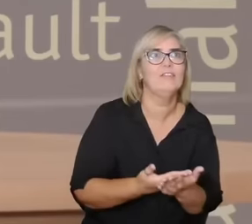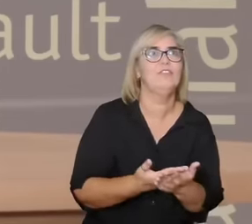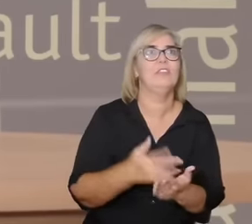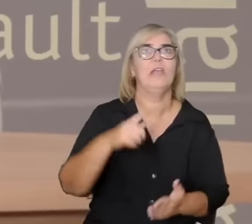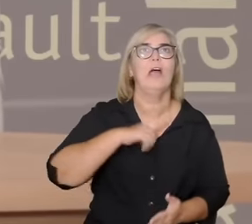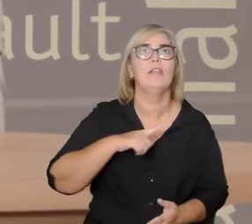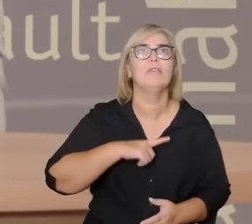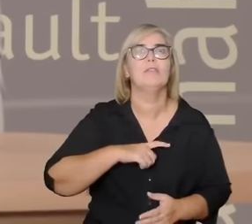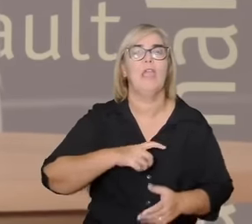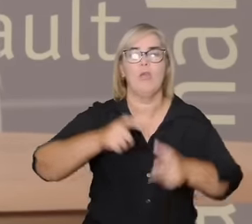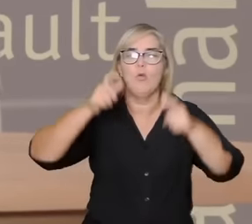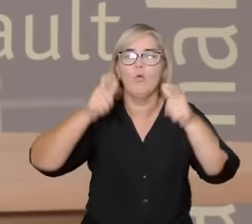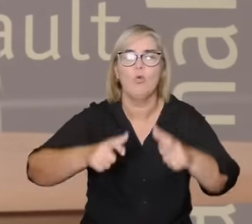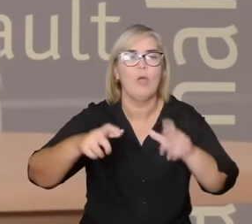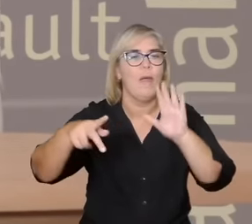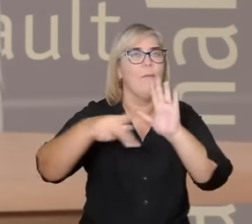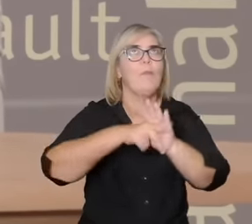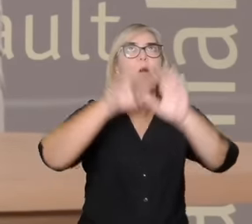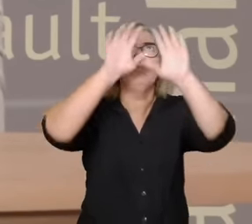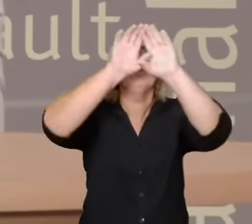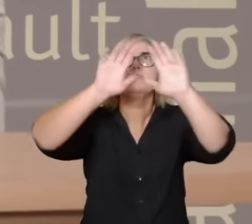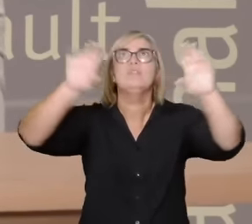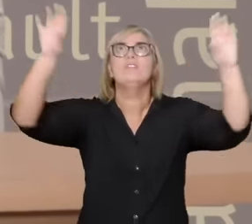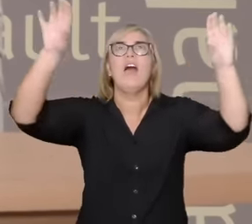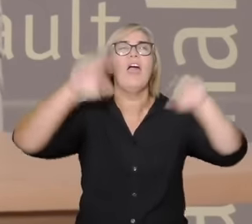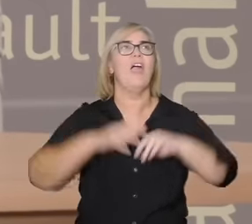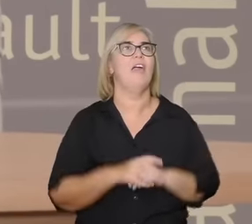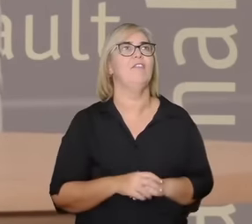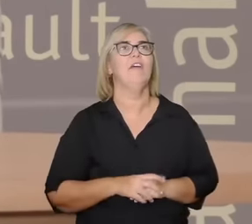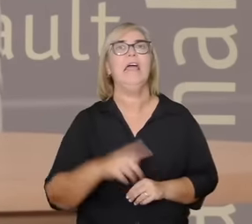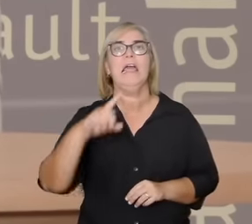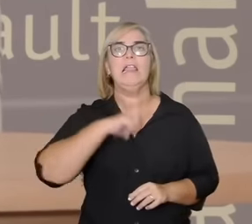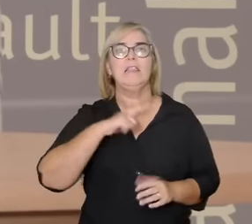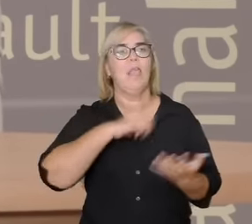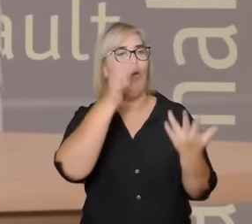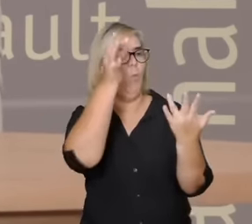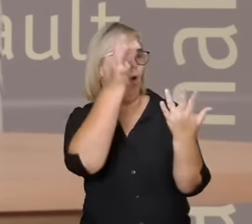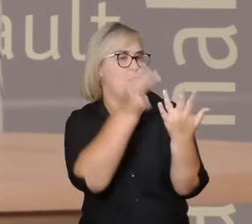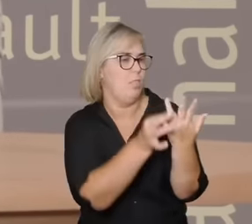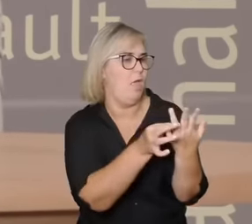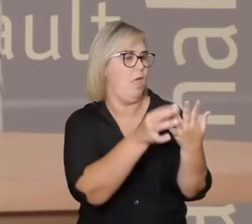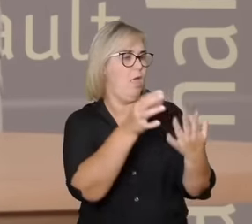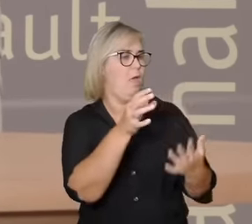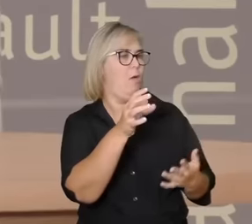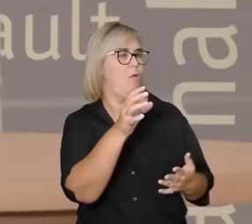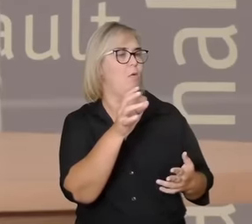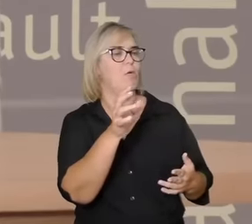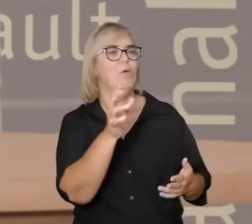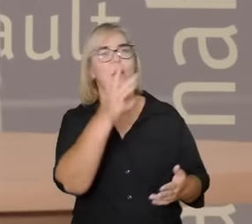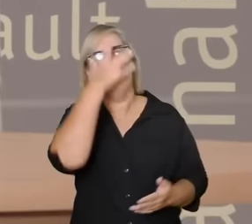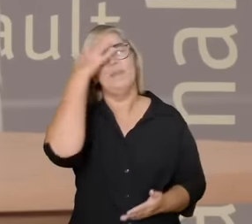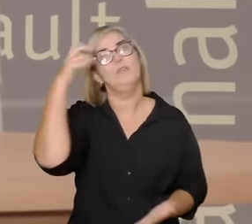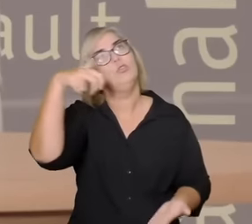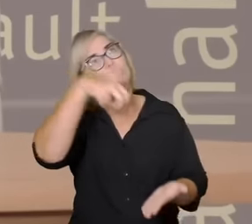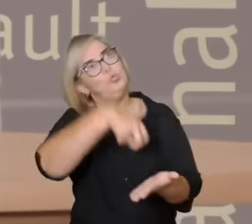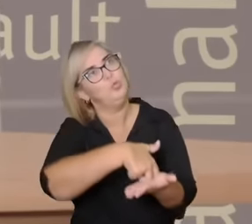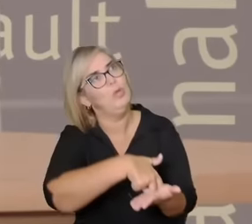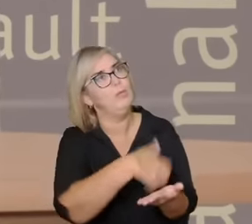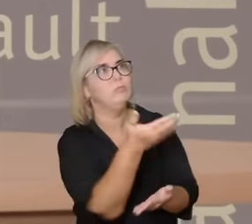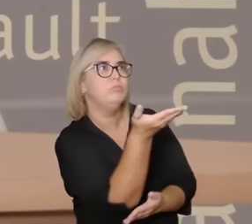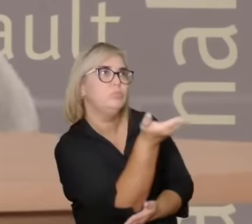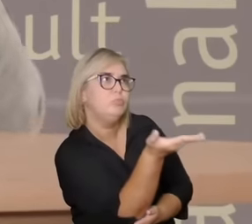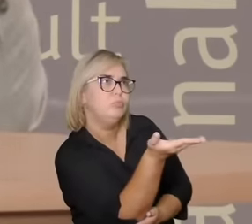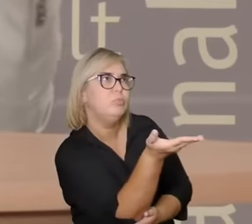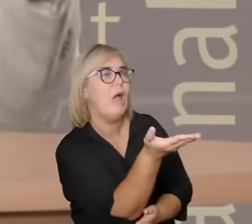um anel tem aquele gesto do amor romântico né que é pedir alguém em casamento né circunflexionando um joelho com um anel